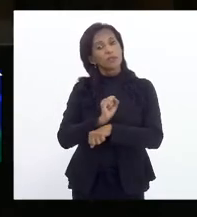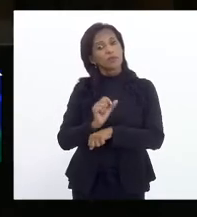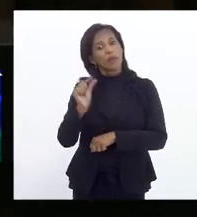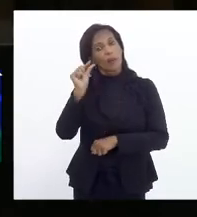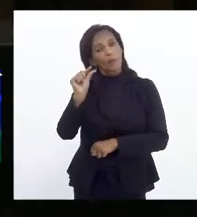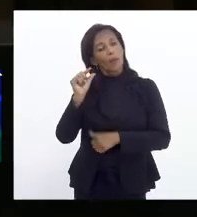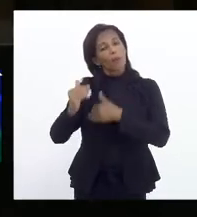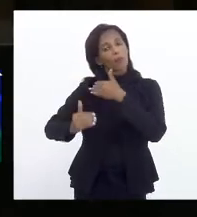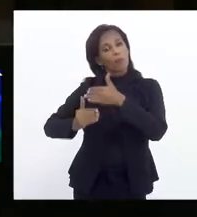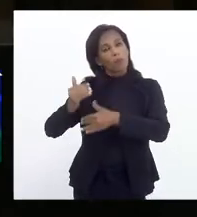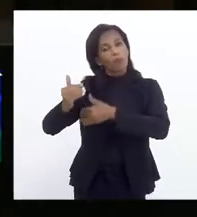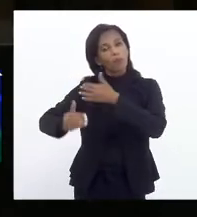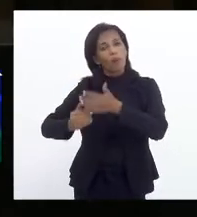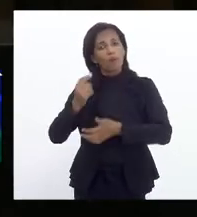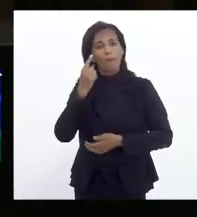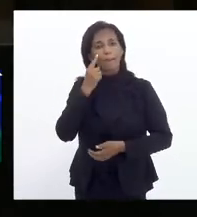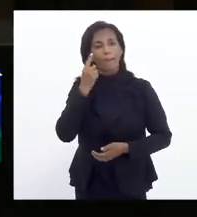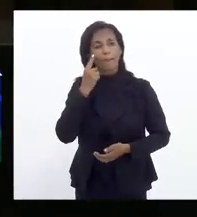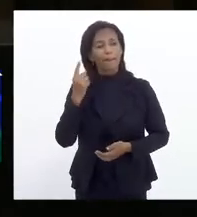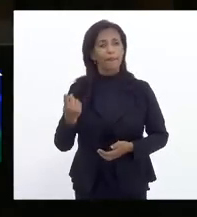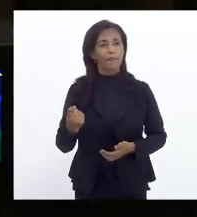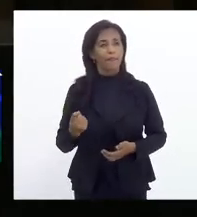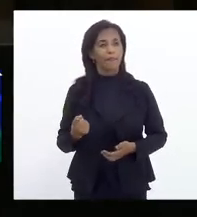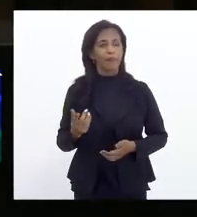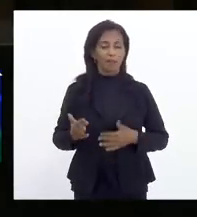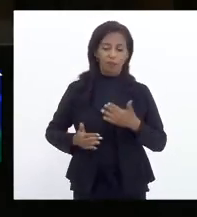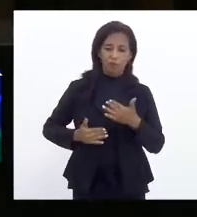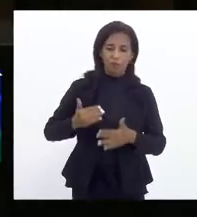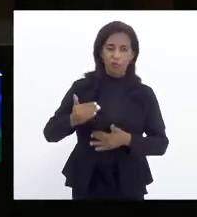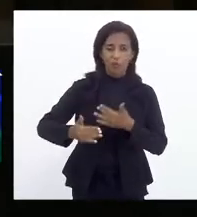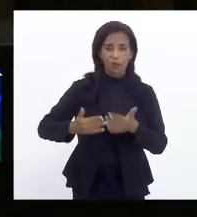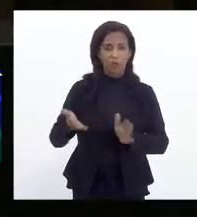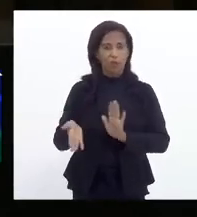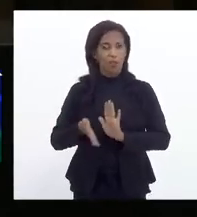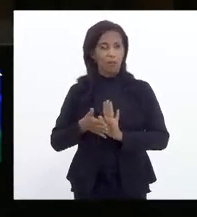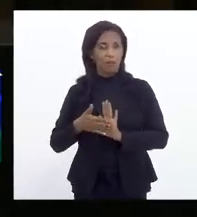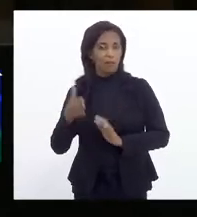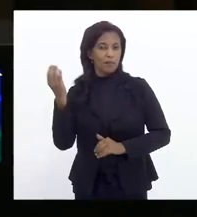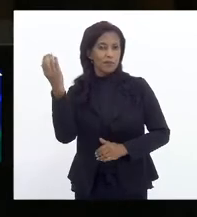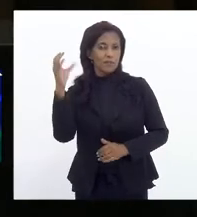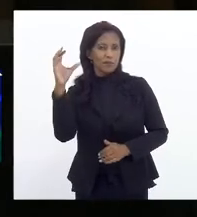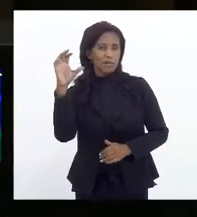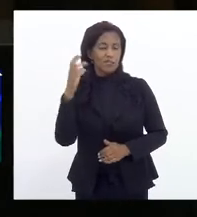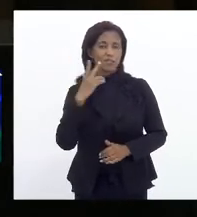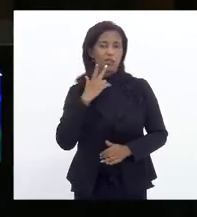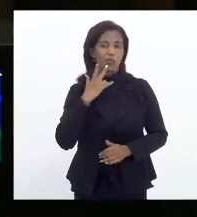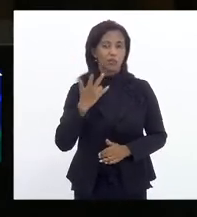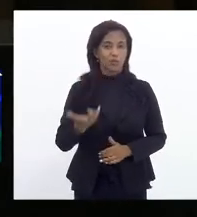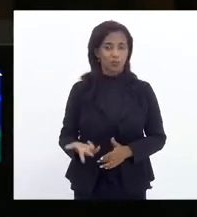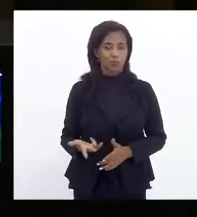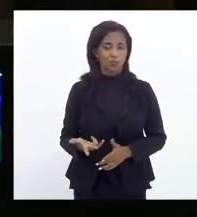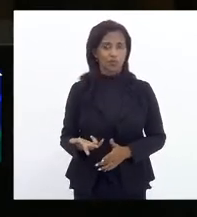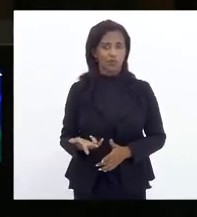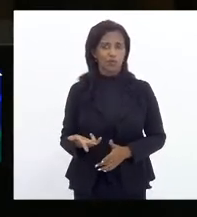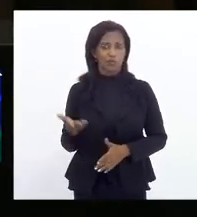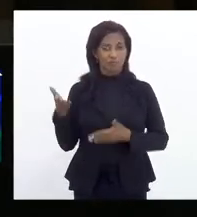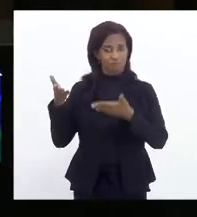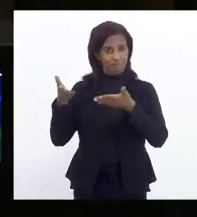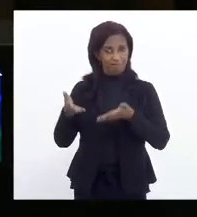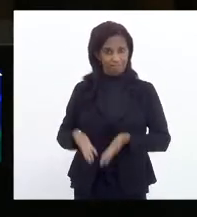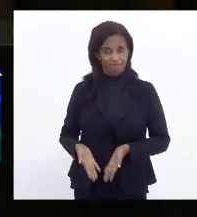pouco mais para vermos o evoluir da própria ciência no que diz respeito a esse,